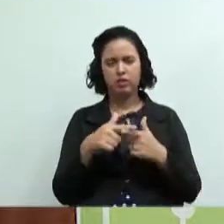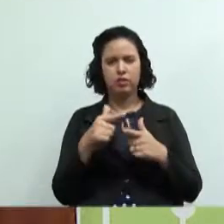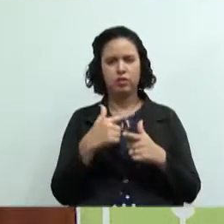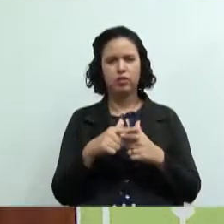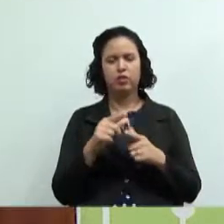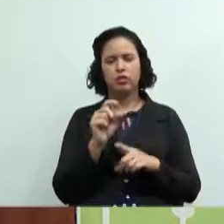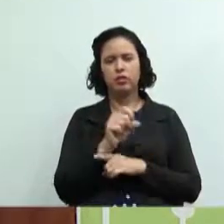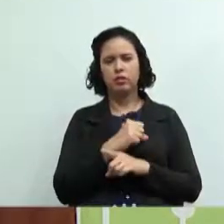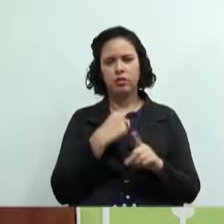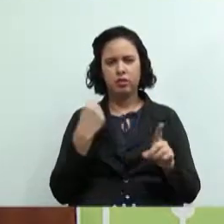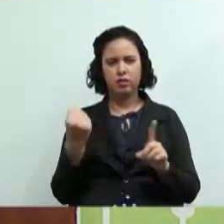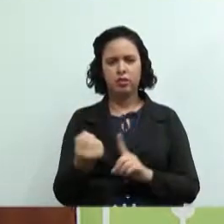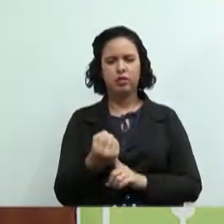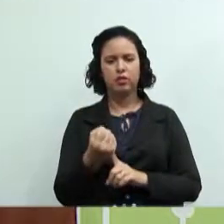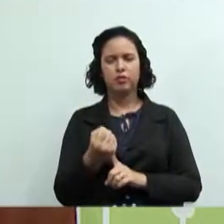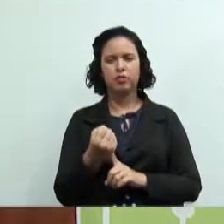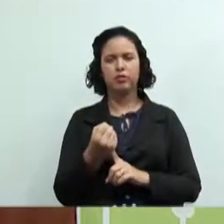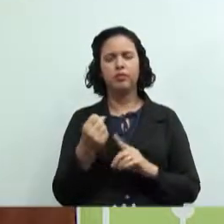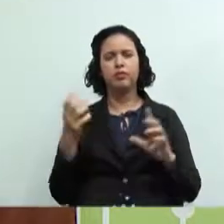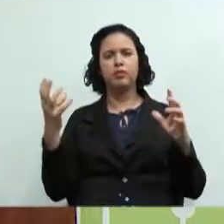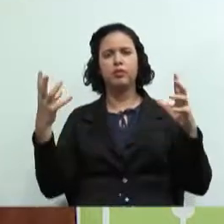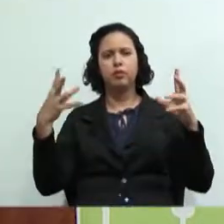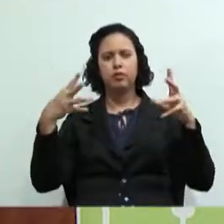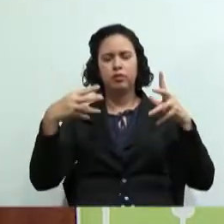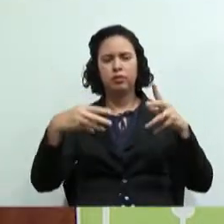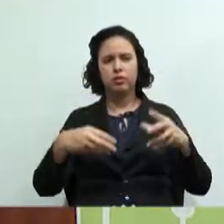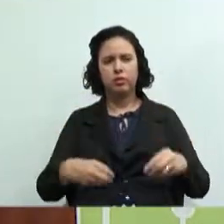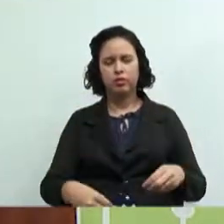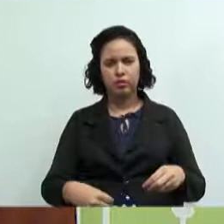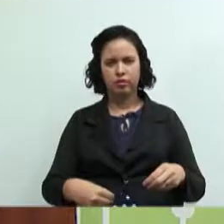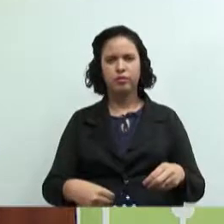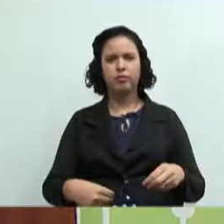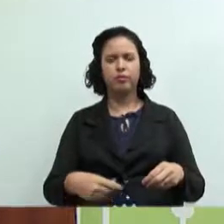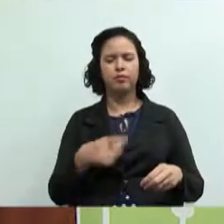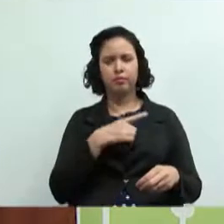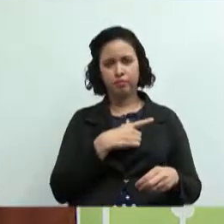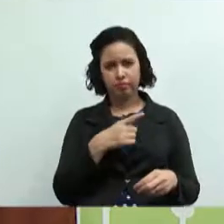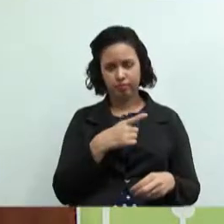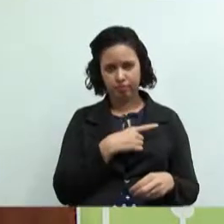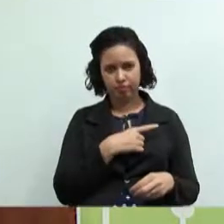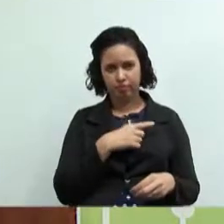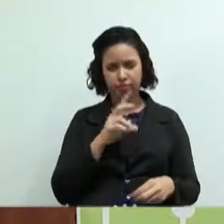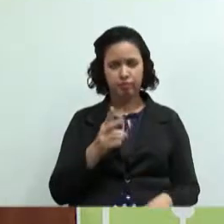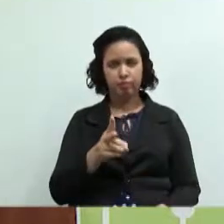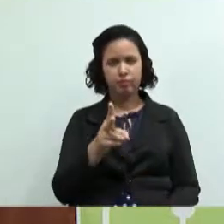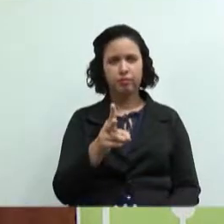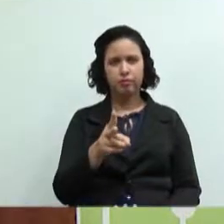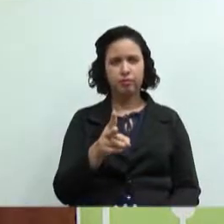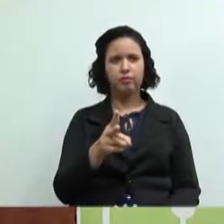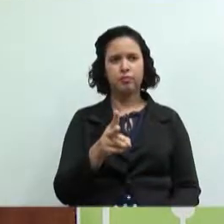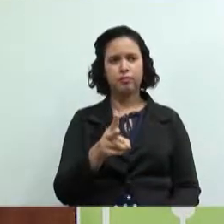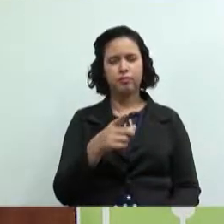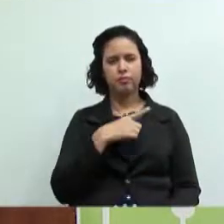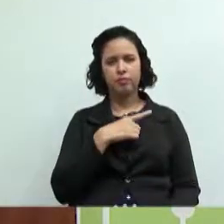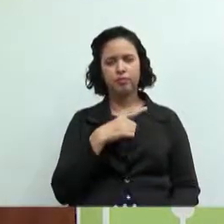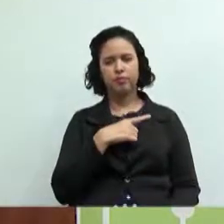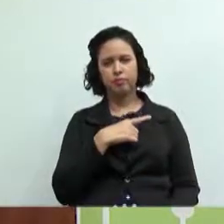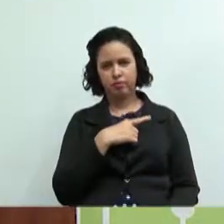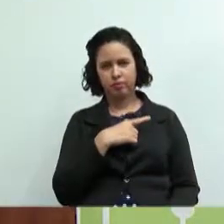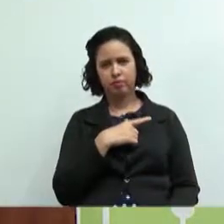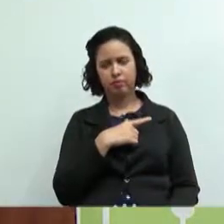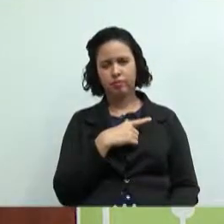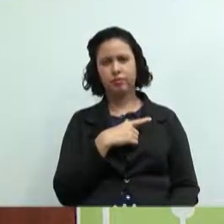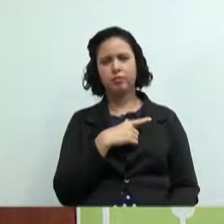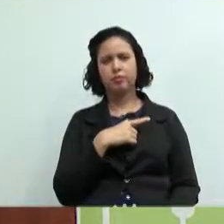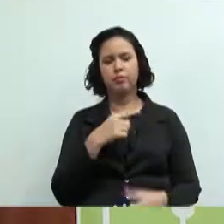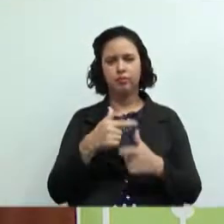Impactos ambientais de toda e qualquer atividade econômica sempre trouxeram impactos sociais. Por